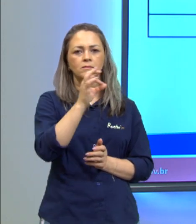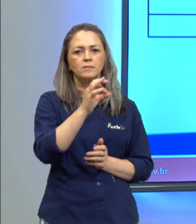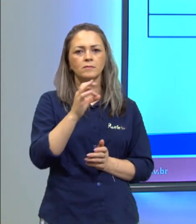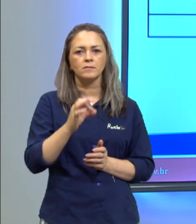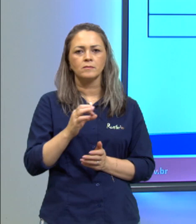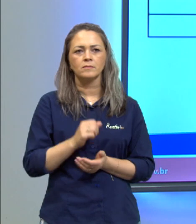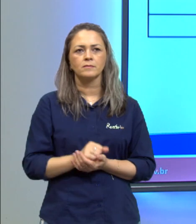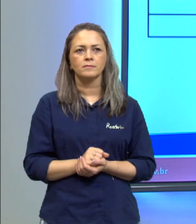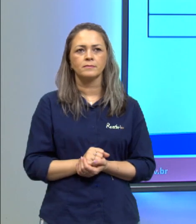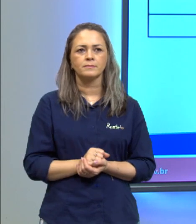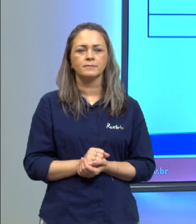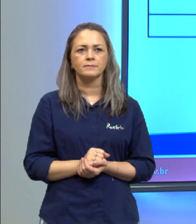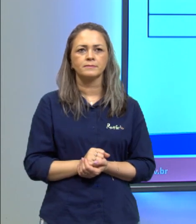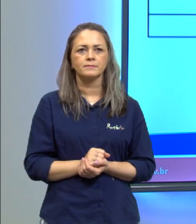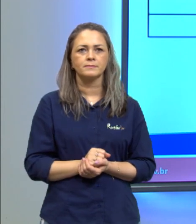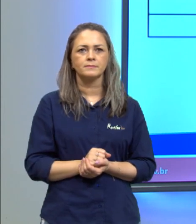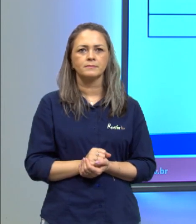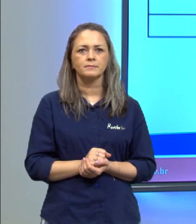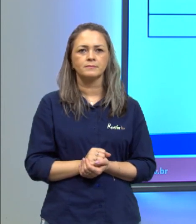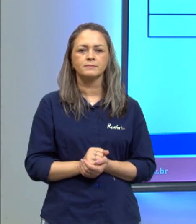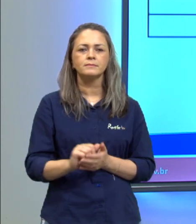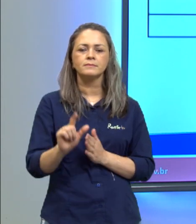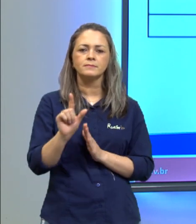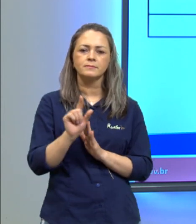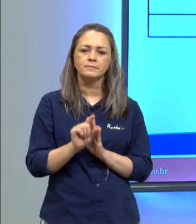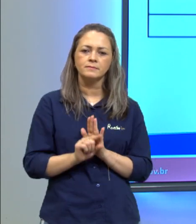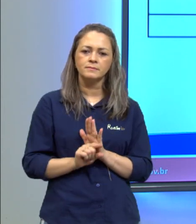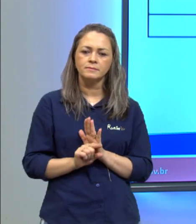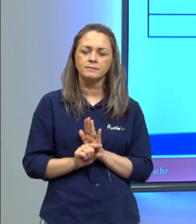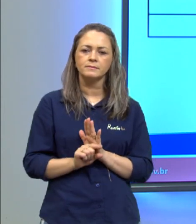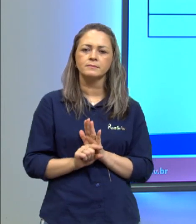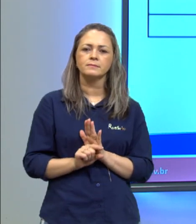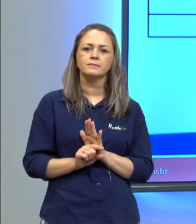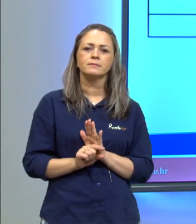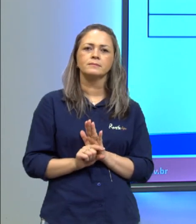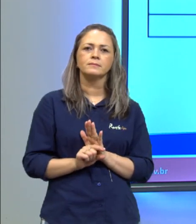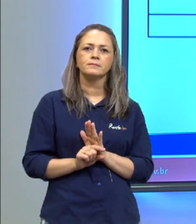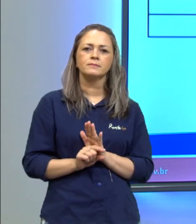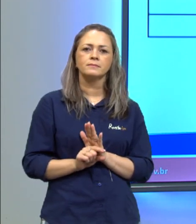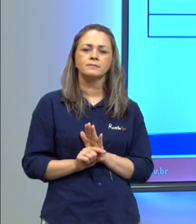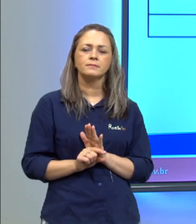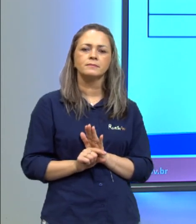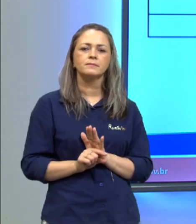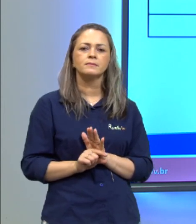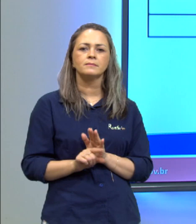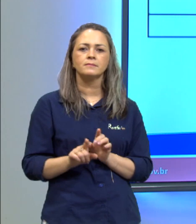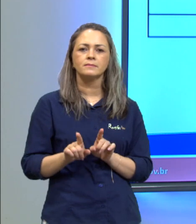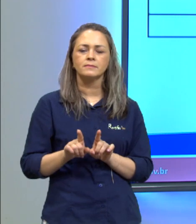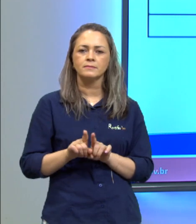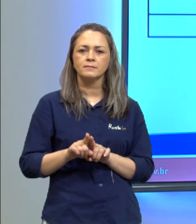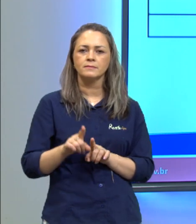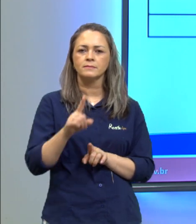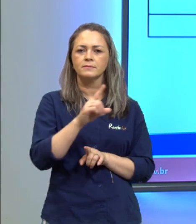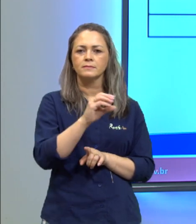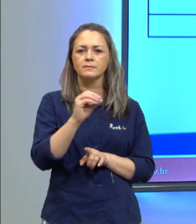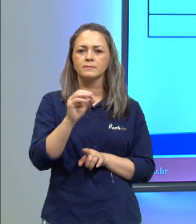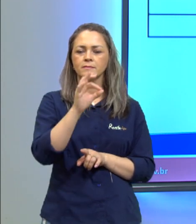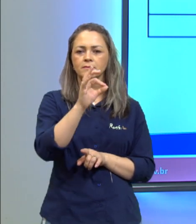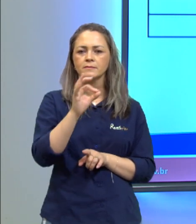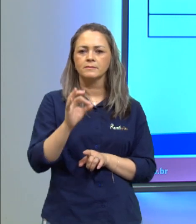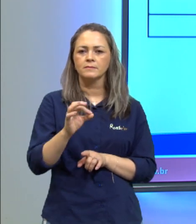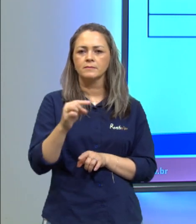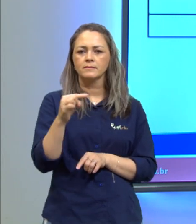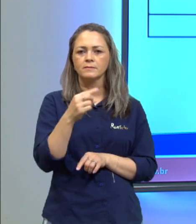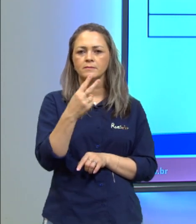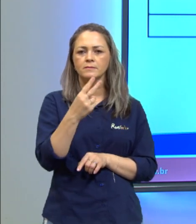ou seja a redução dele era de 20% o fator de redução então 100% menos 20